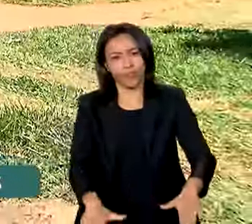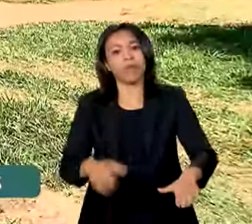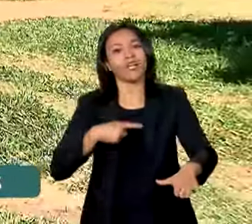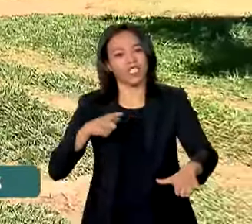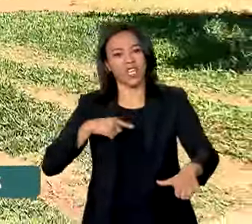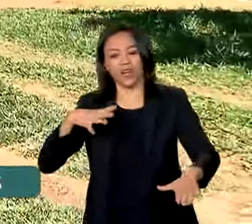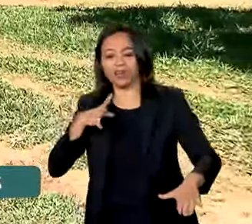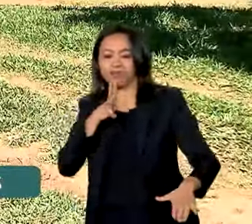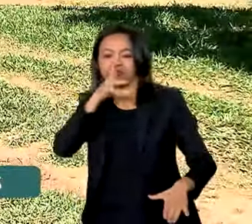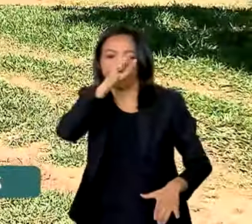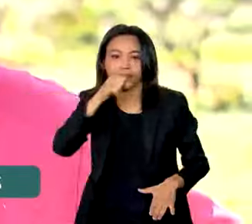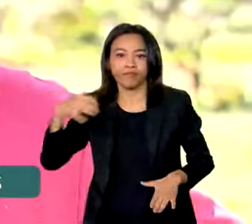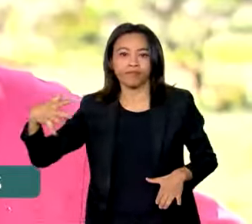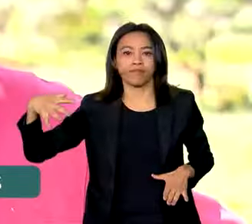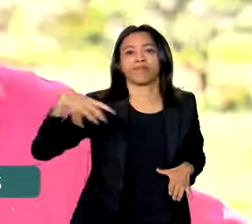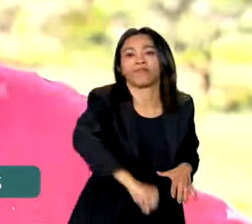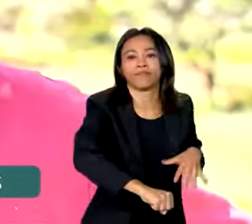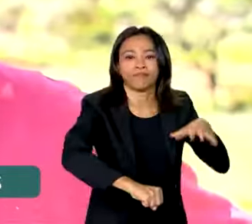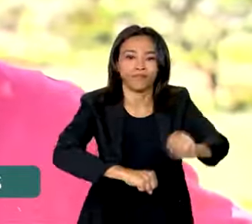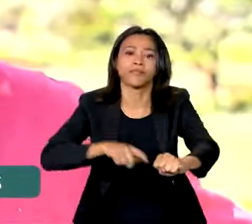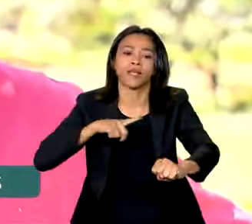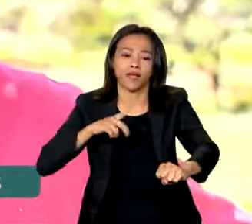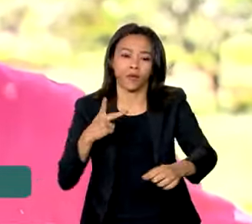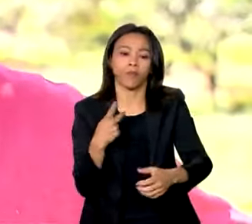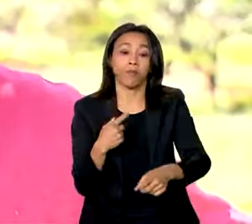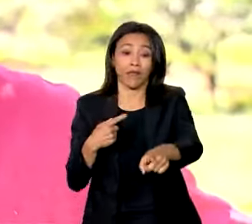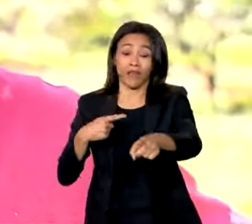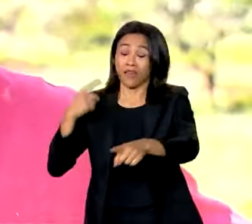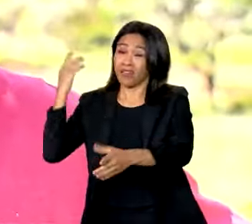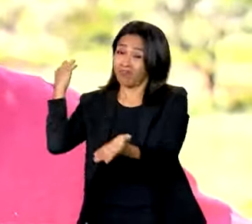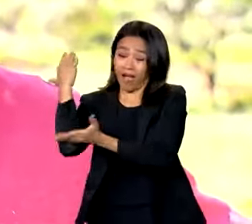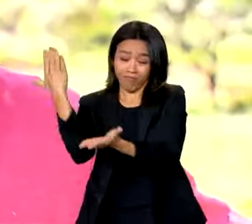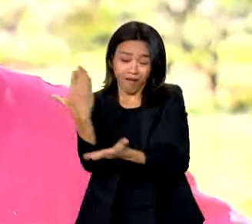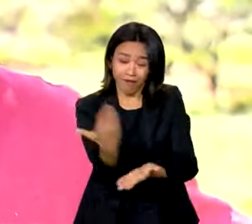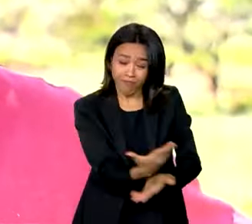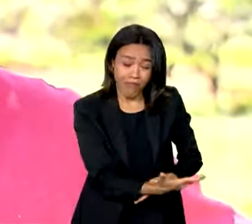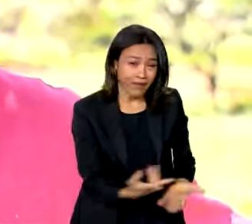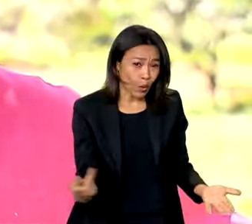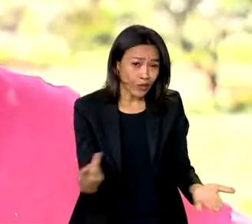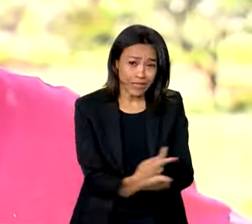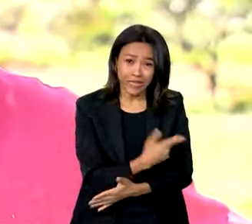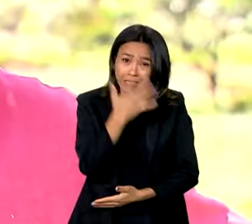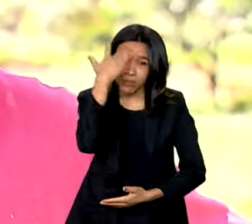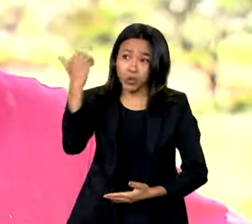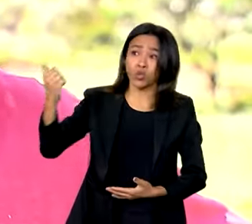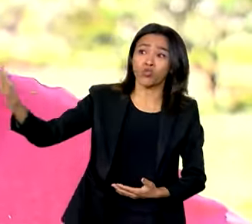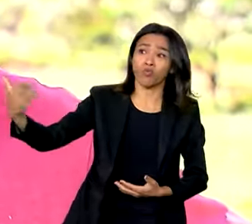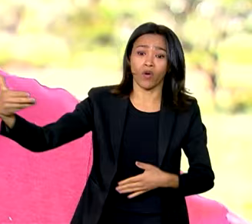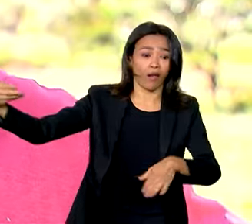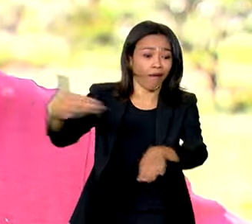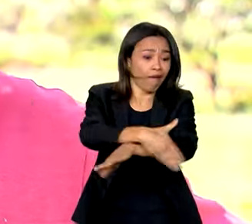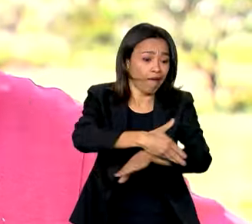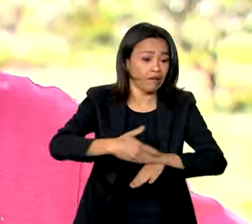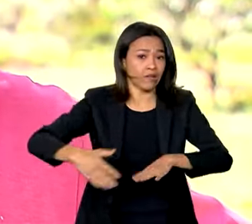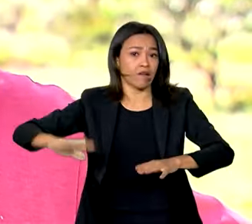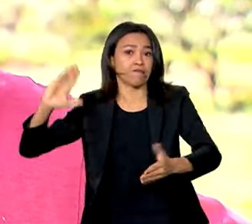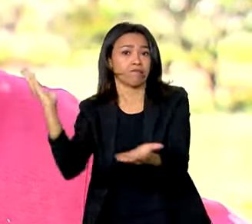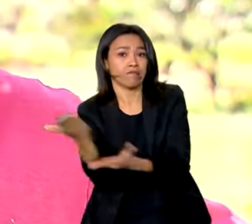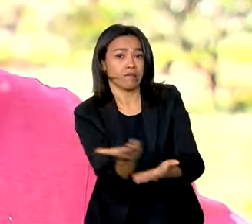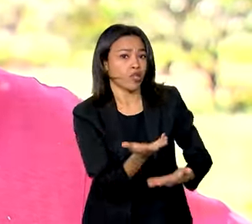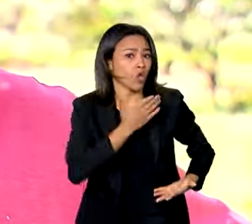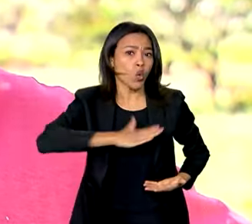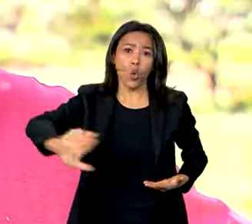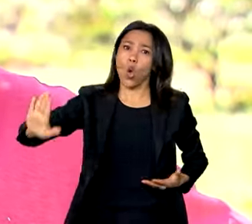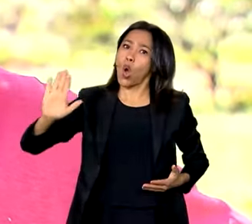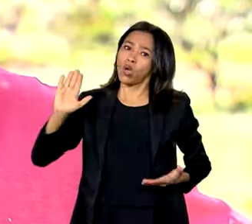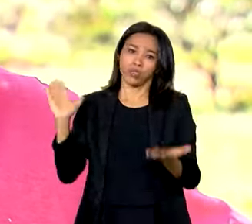e tomada da posse. Desmatamento aqui está demais. Essas pessoas de fora estão invadindo muito aqui, desmatando os terrenos nossos. E nós não gostamos